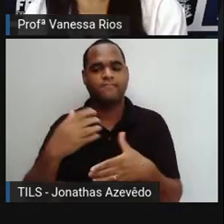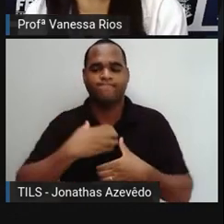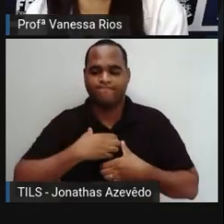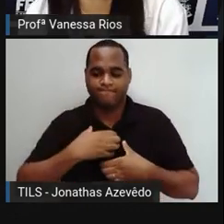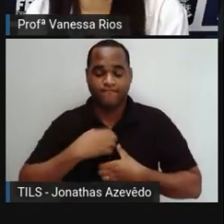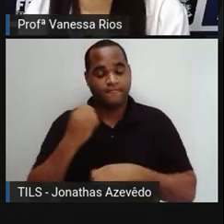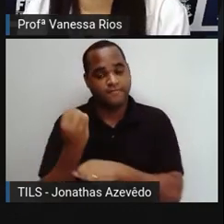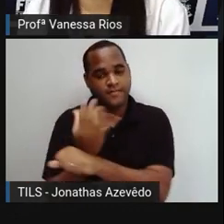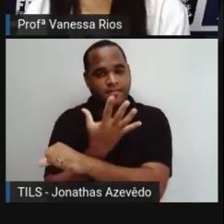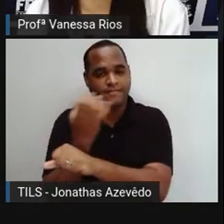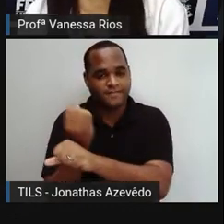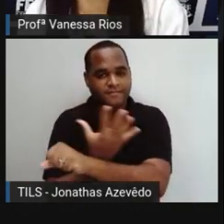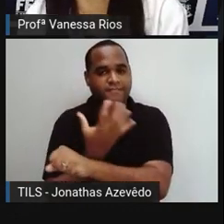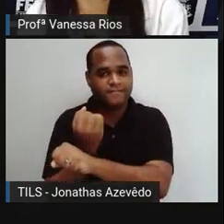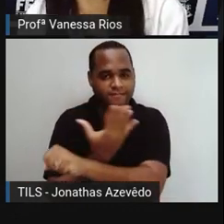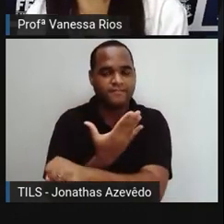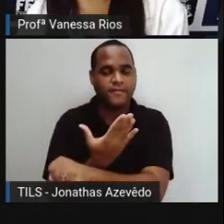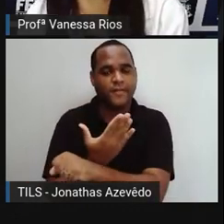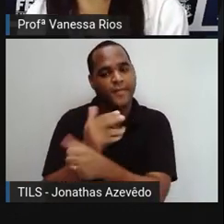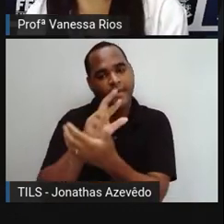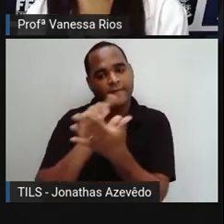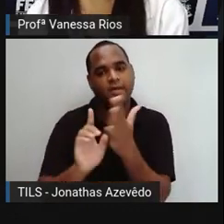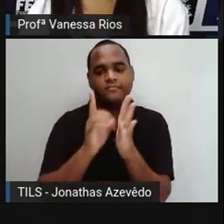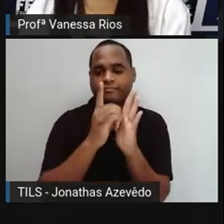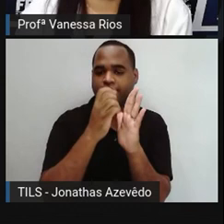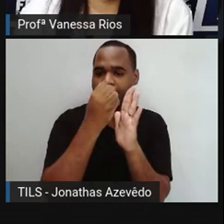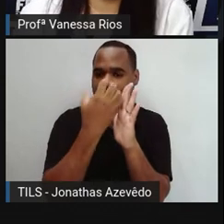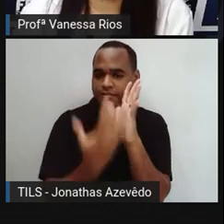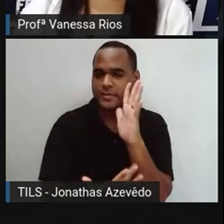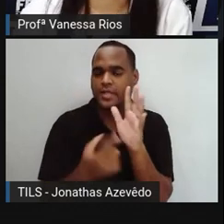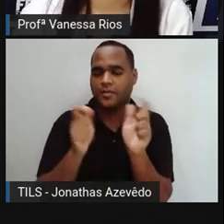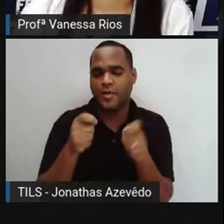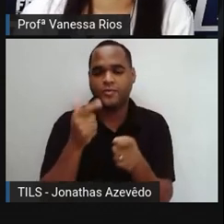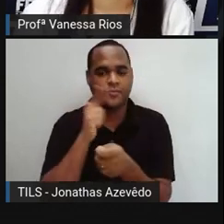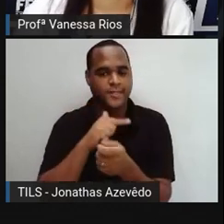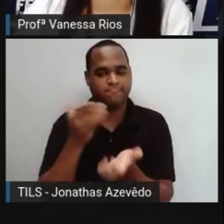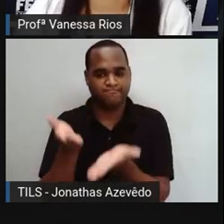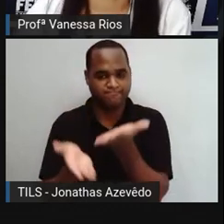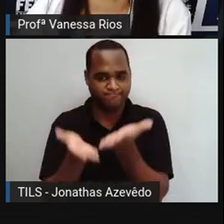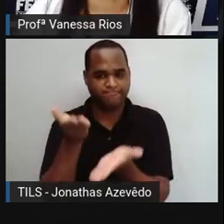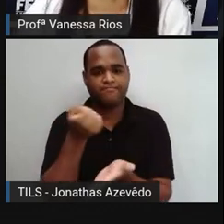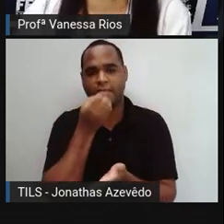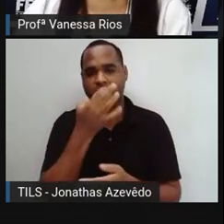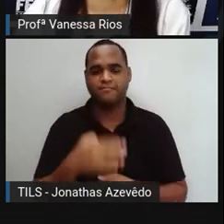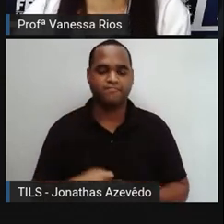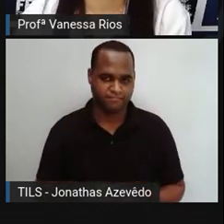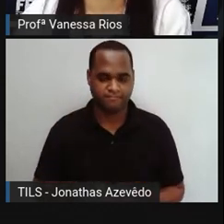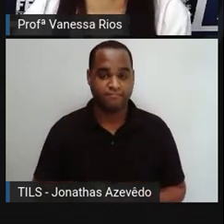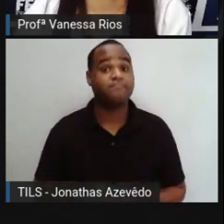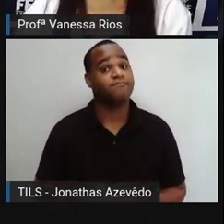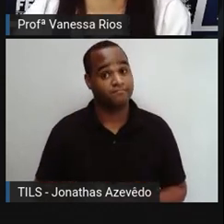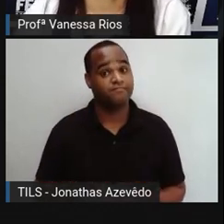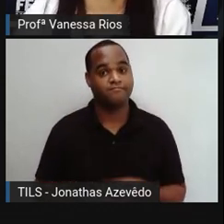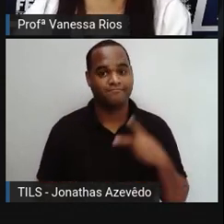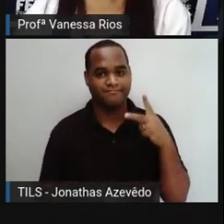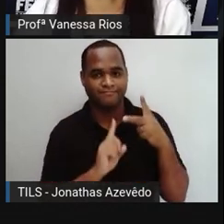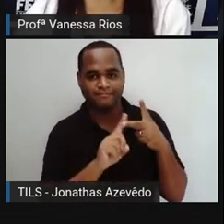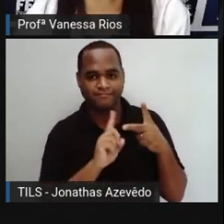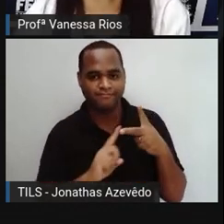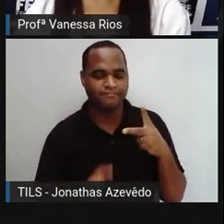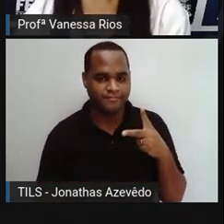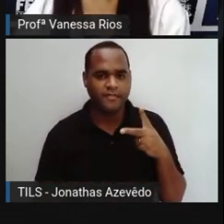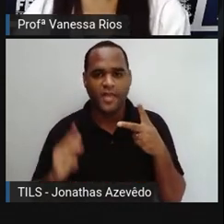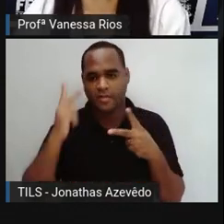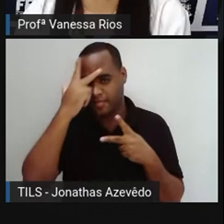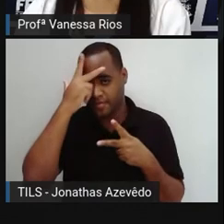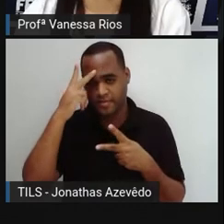emoções. Muitas descrições conseguem equilibrar os dois aspectos. Ao descrever pessoas, há o